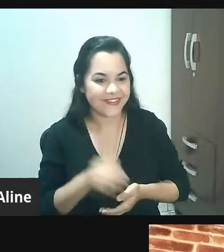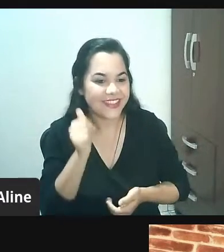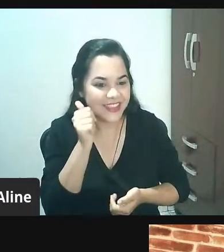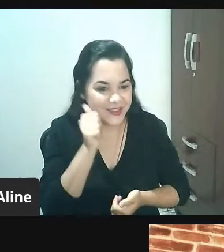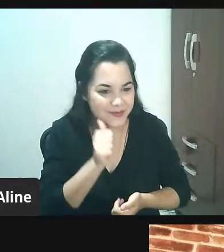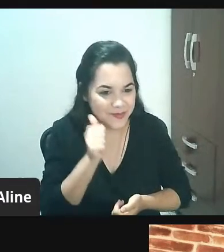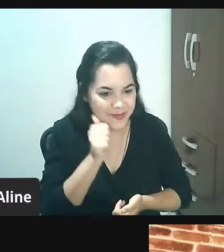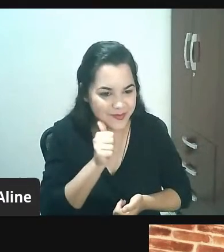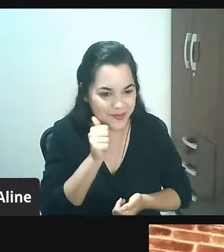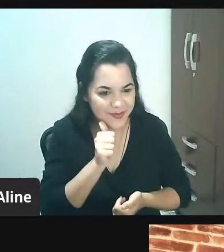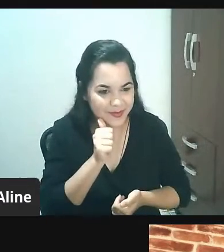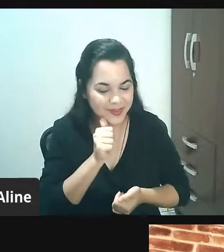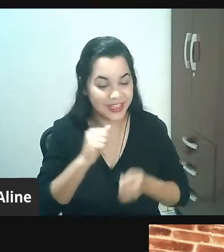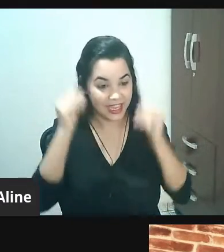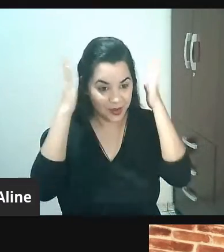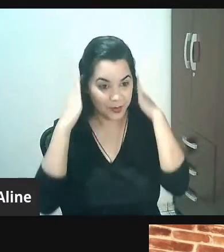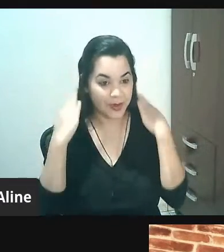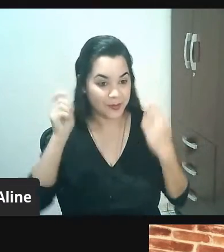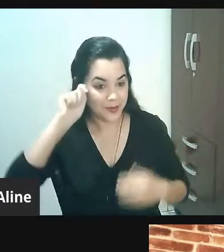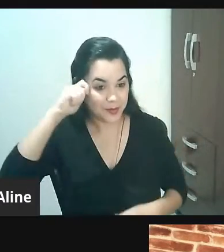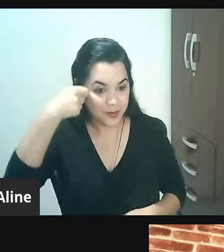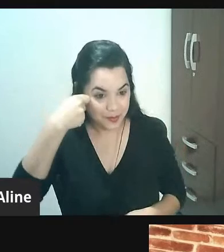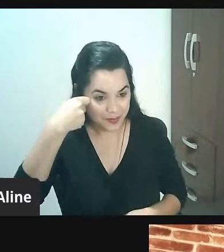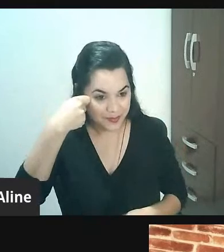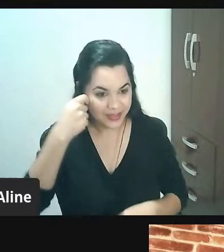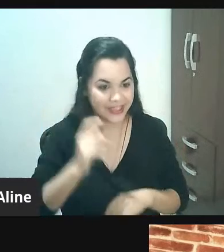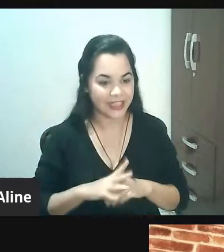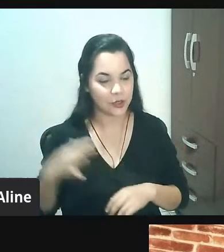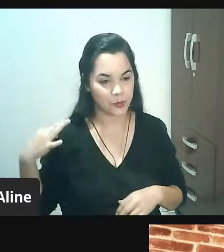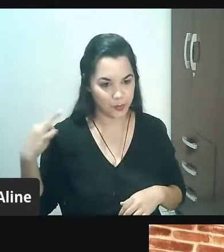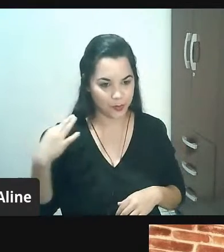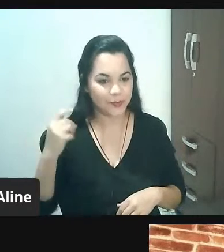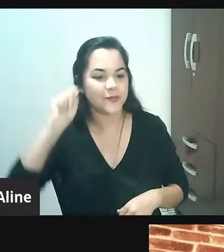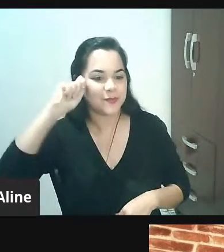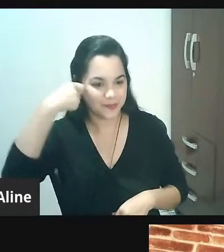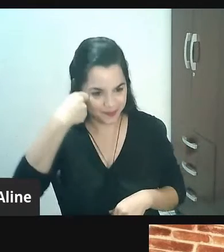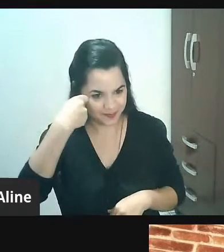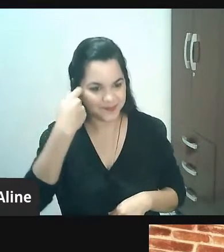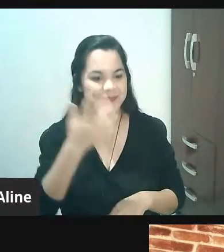dos cabelos escuros, e está usando uma blusa preta.